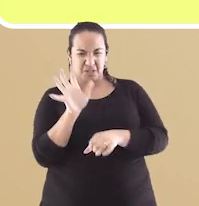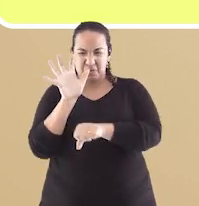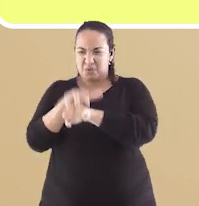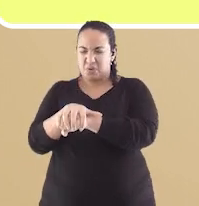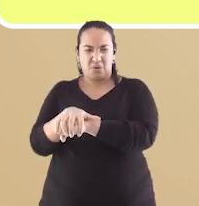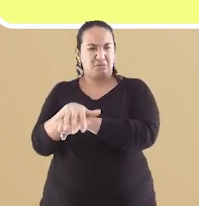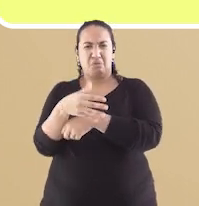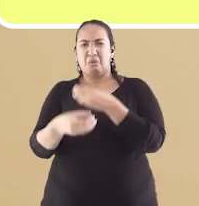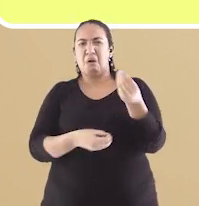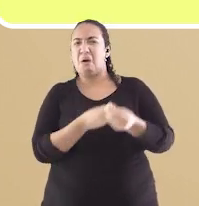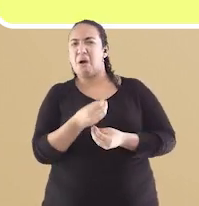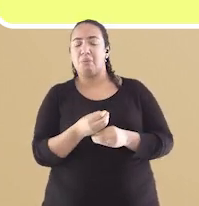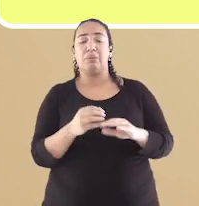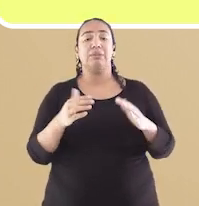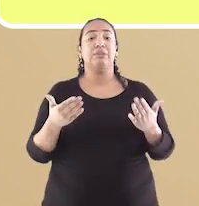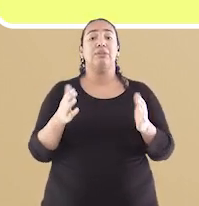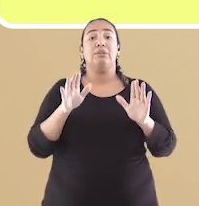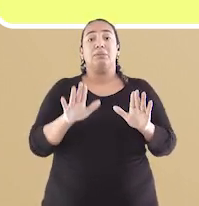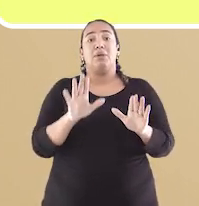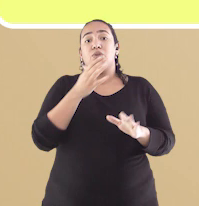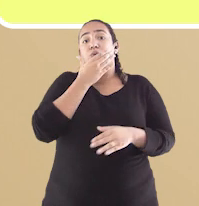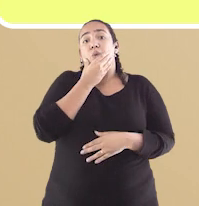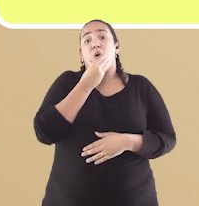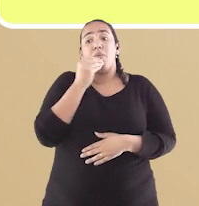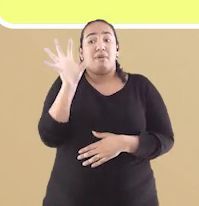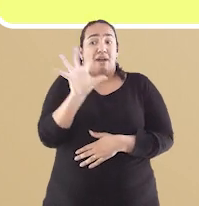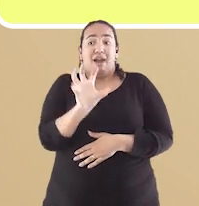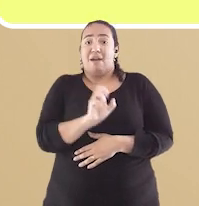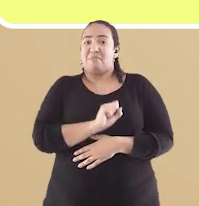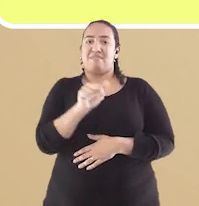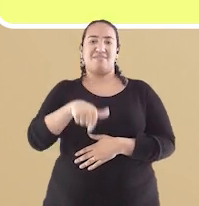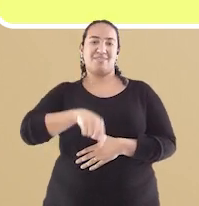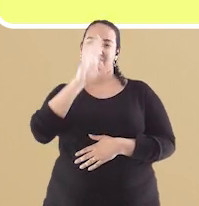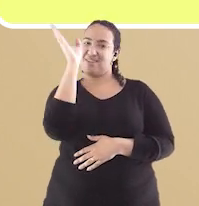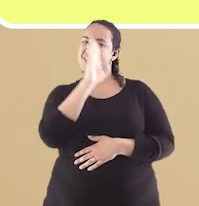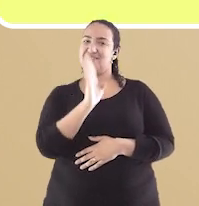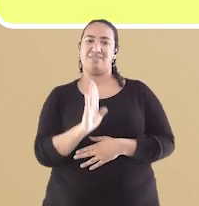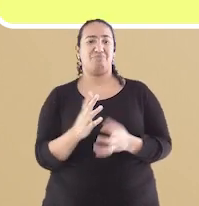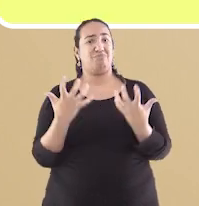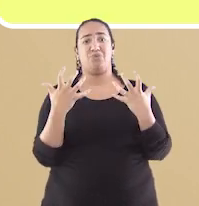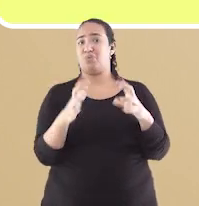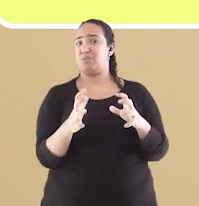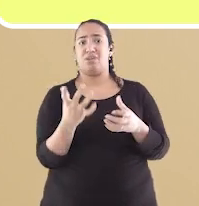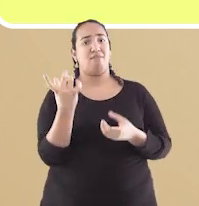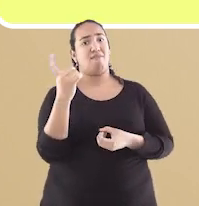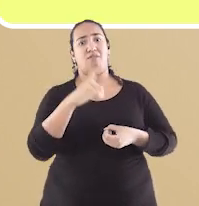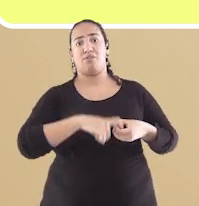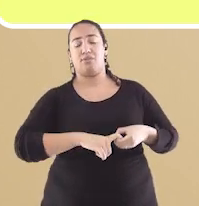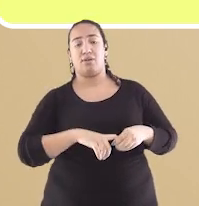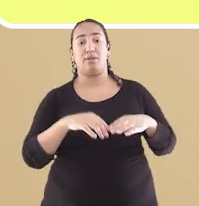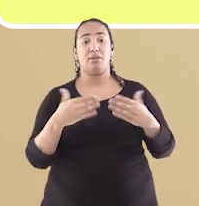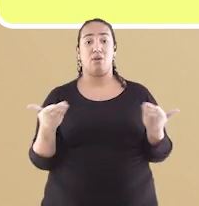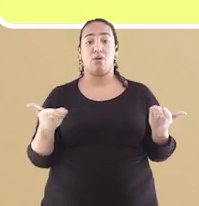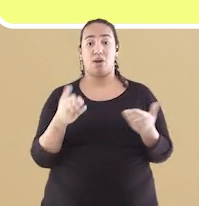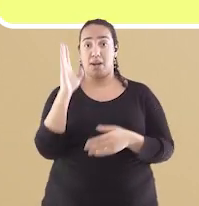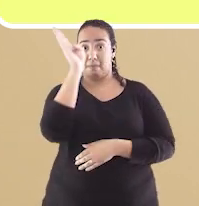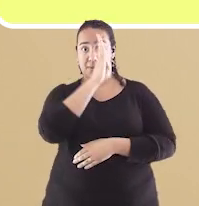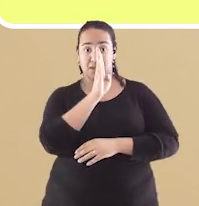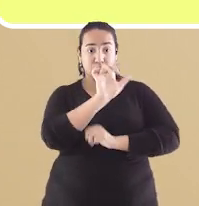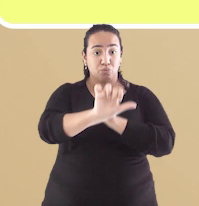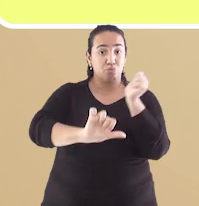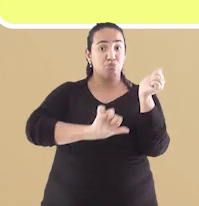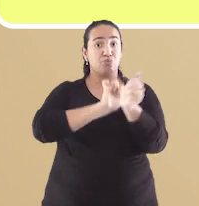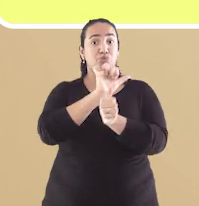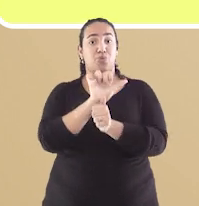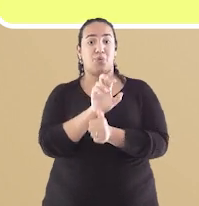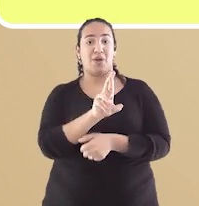colônia? Só que Dom João amava o Brasil e não tinha planos de ir embora tão cedo. Quando o Brasil é levado a Reino